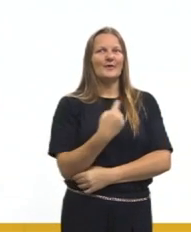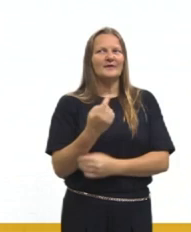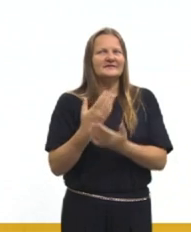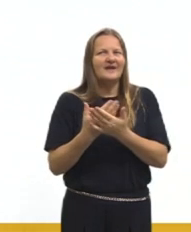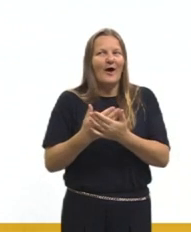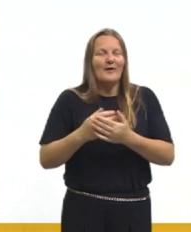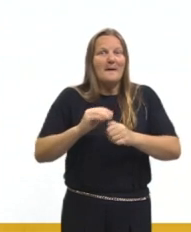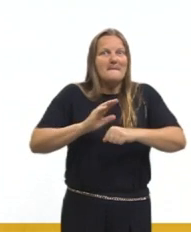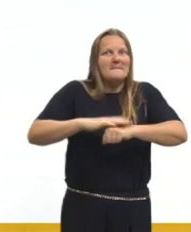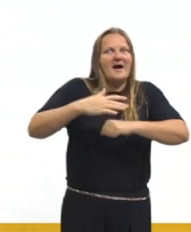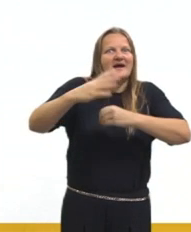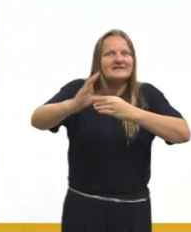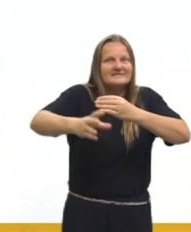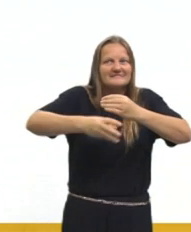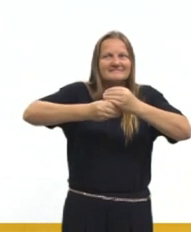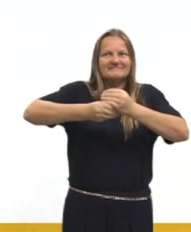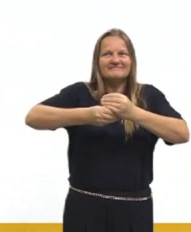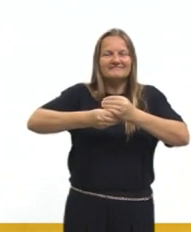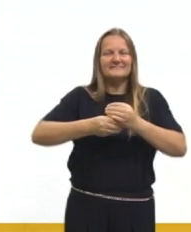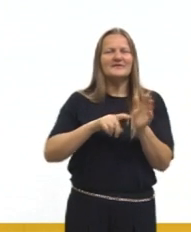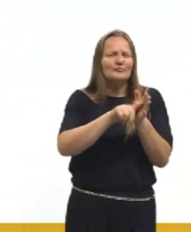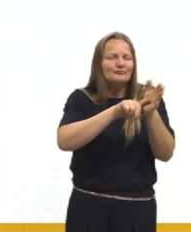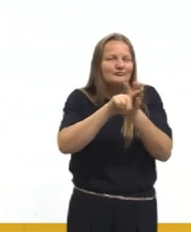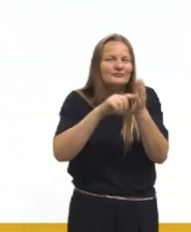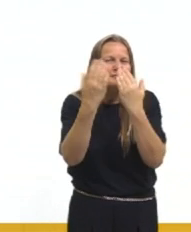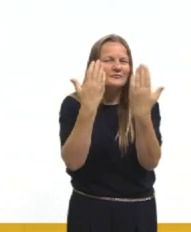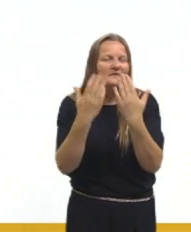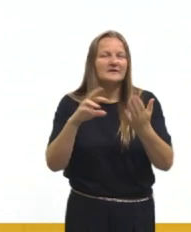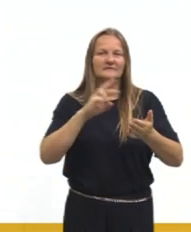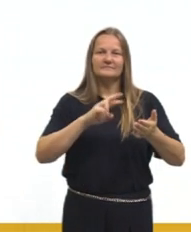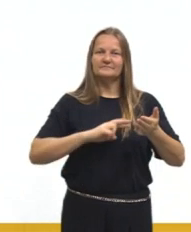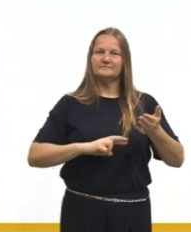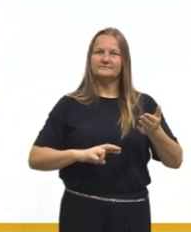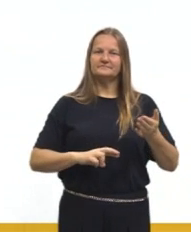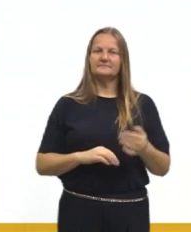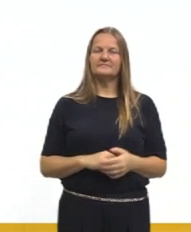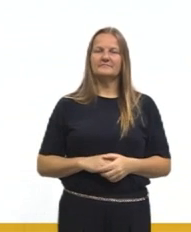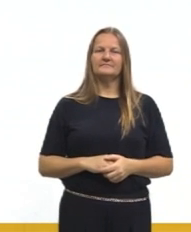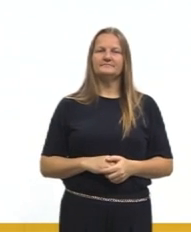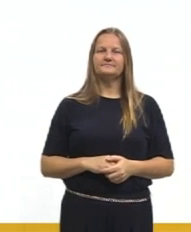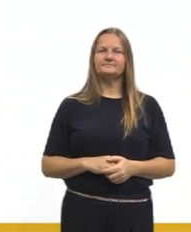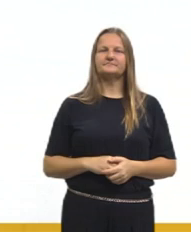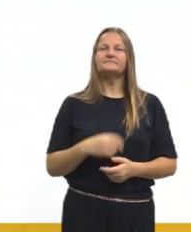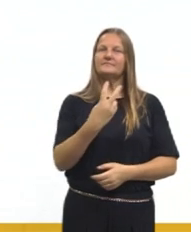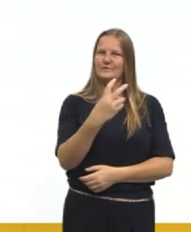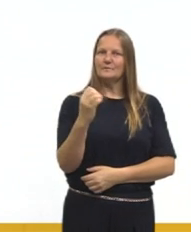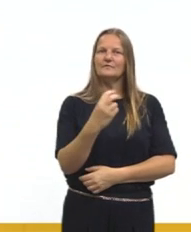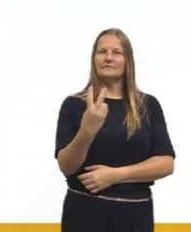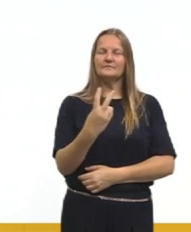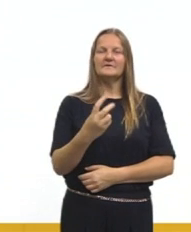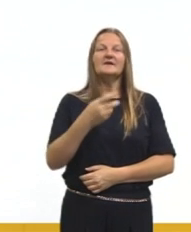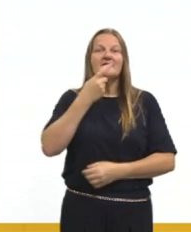extra em que nós vamos analisar a redação, essa prova de redação do ENEM 2022, e te falar quais